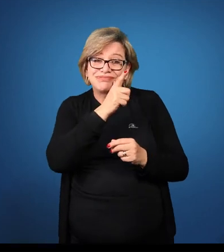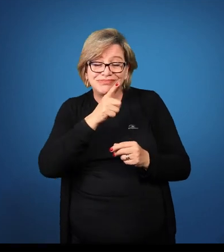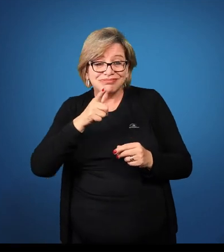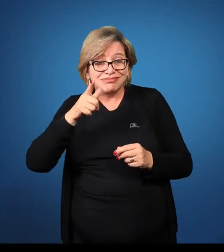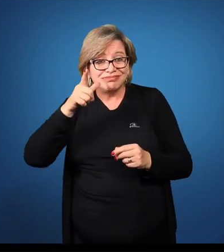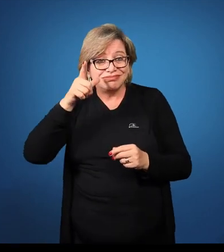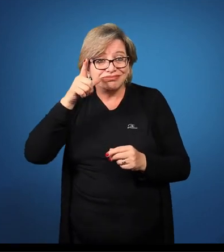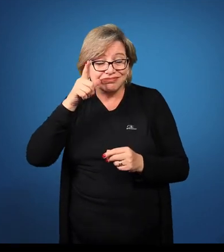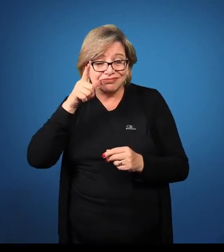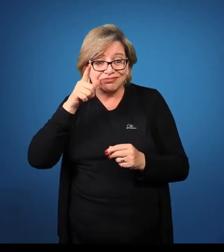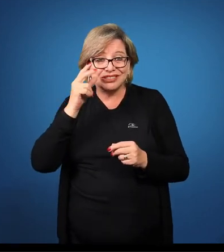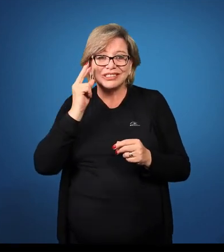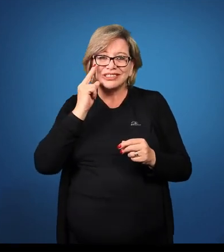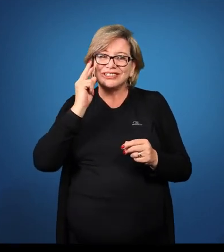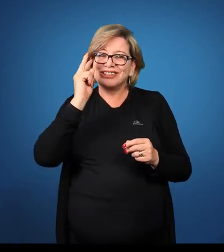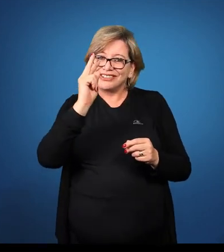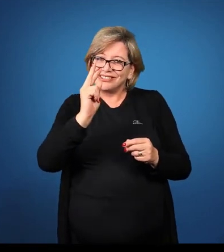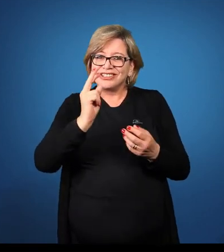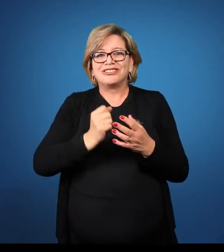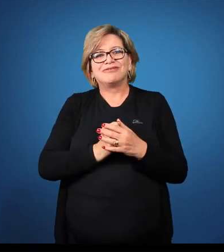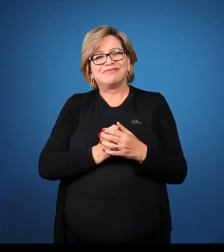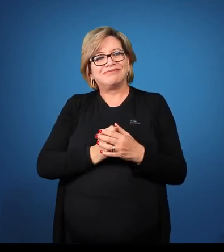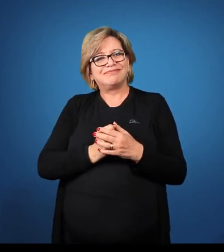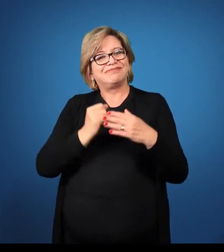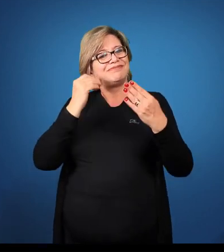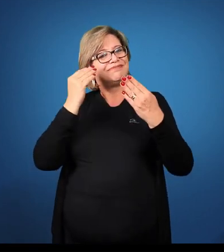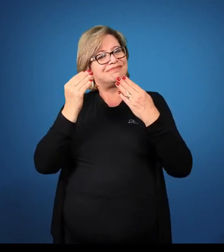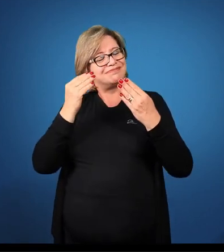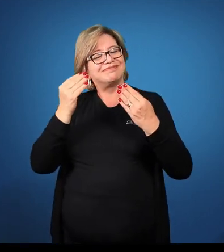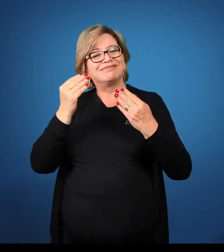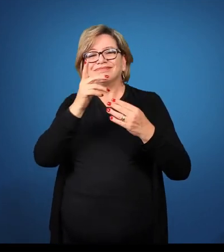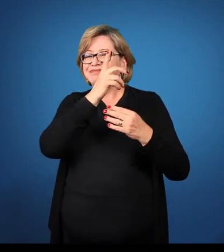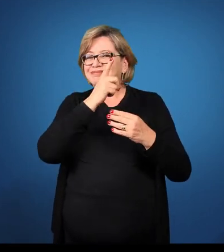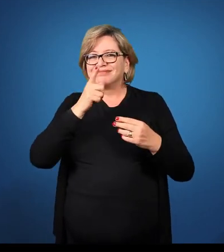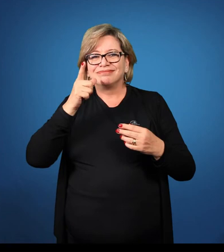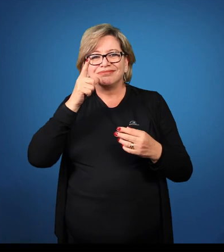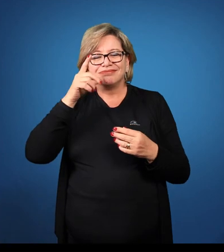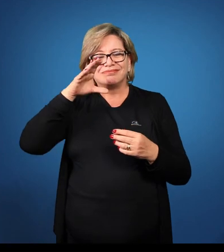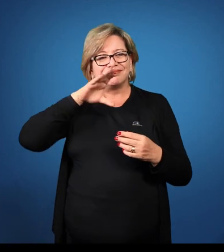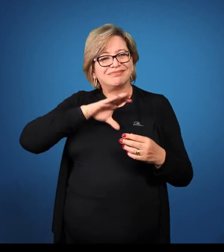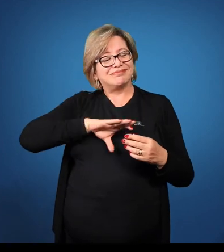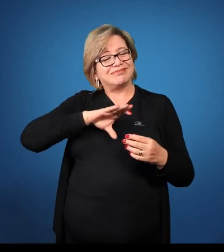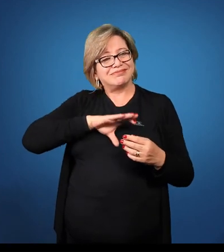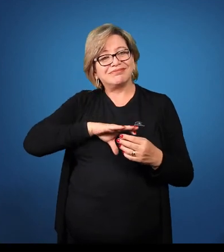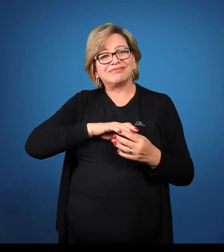dificílimo, simílimo, dissimílimo, ou diferente,